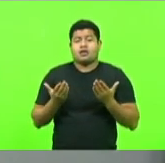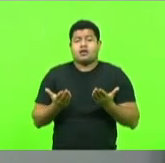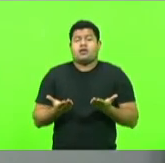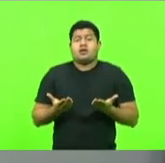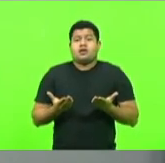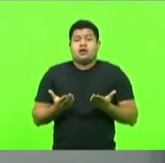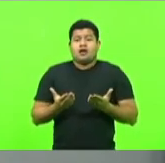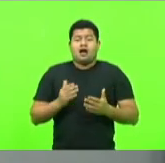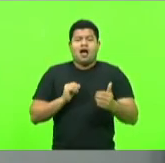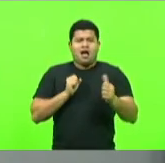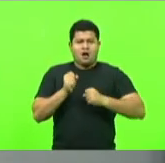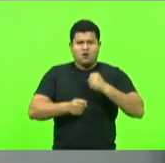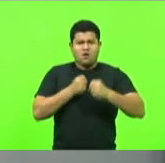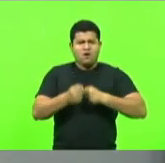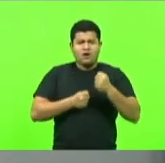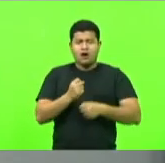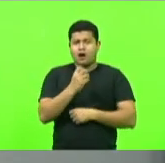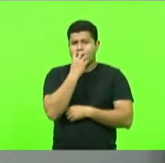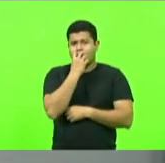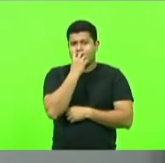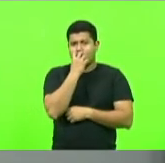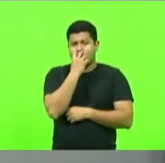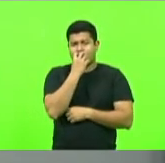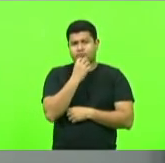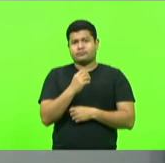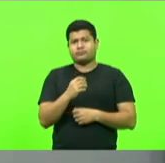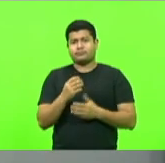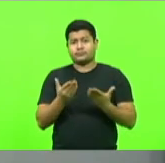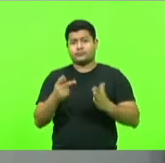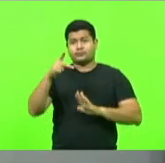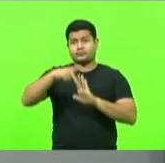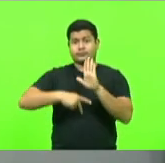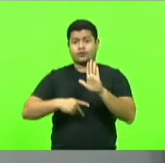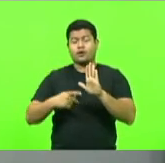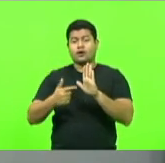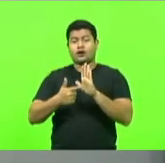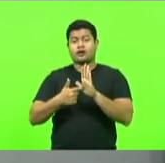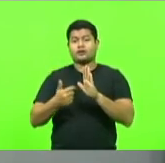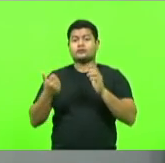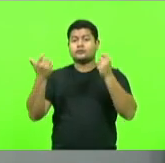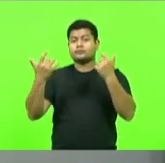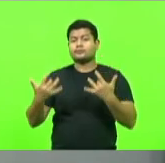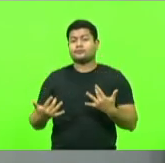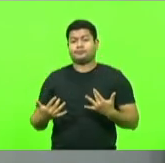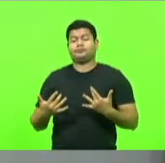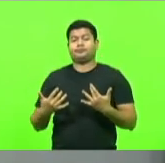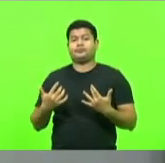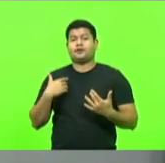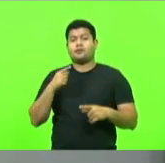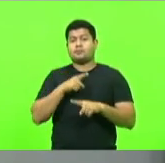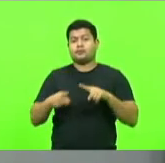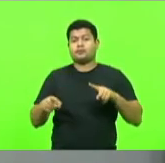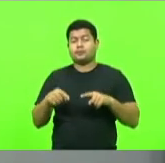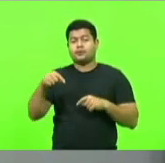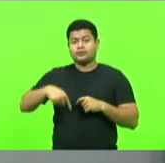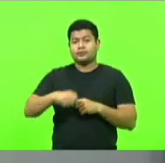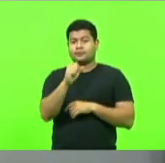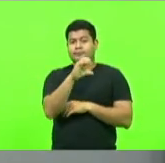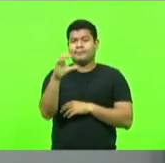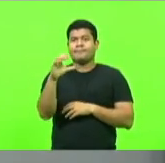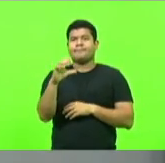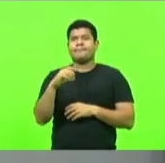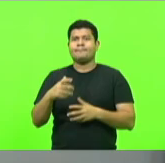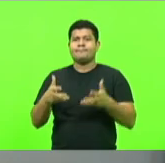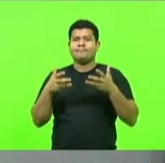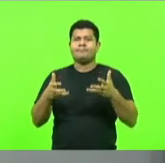que o projeto versava para proibir em Santa Catarina, e aí eu quero